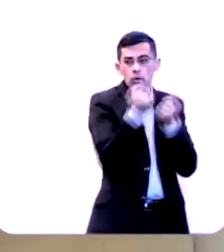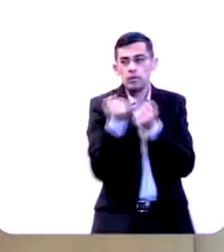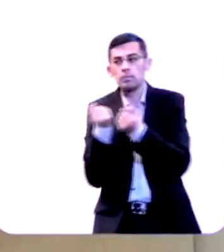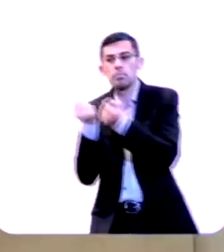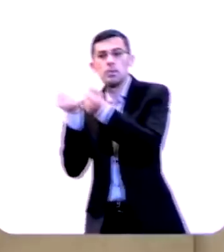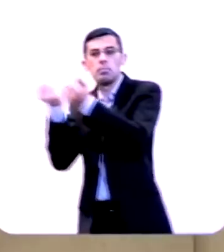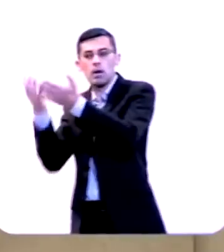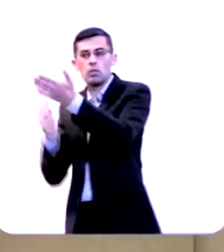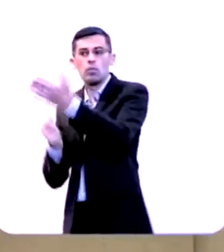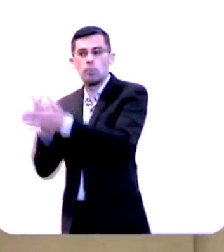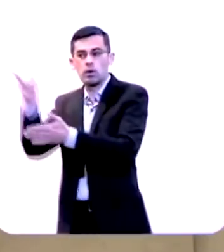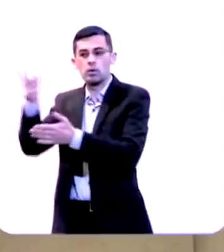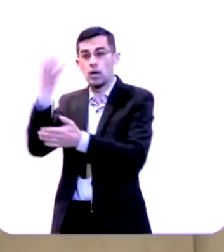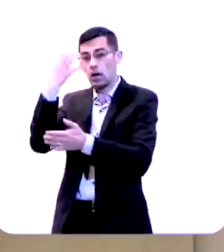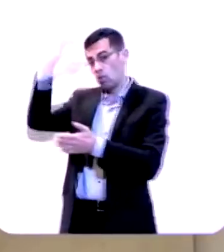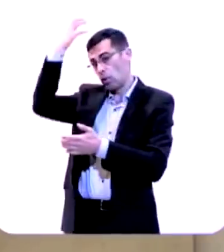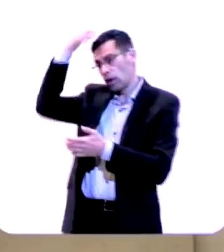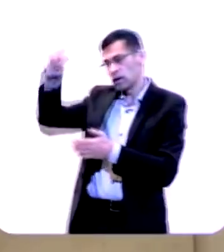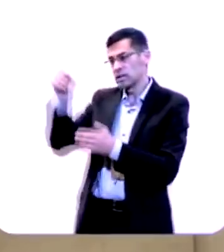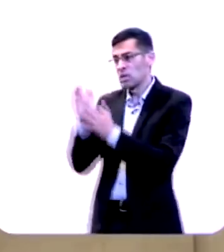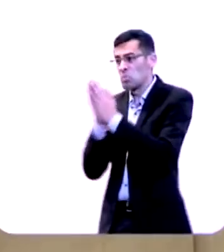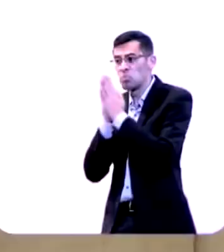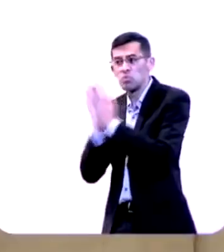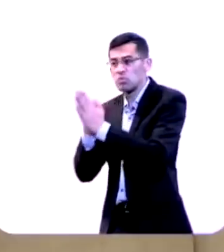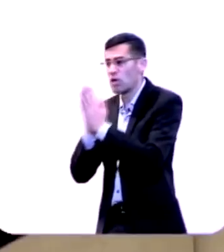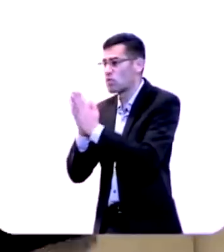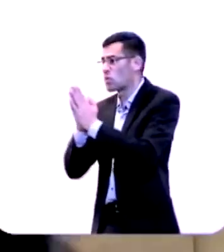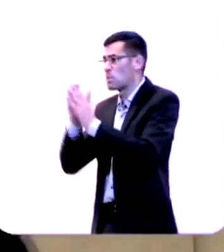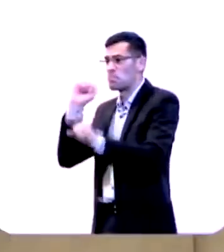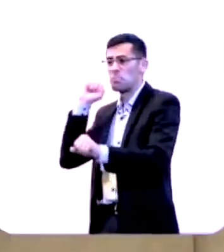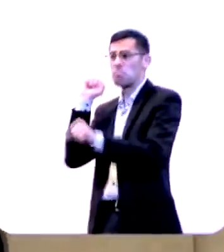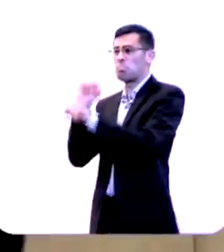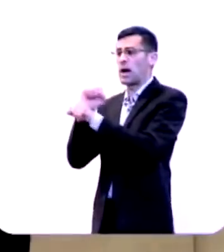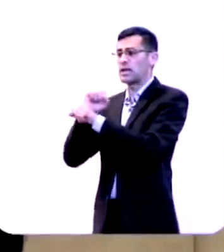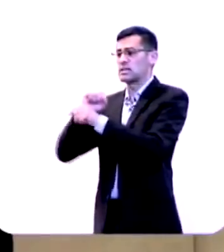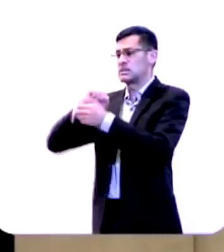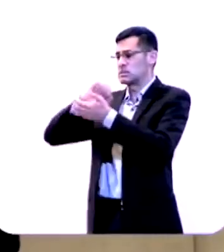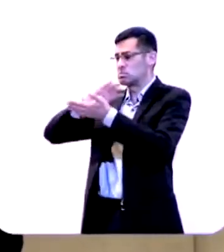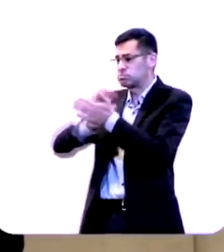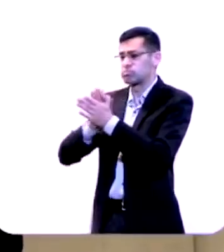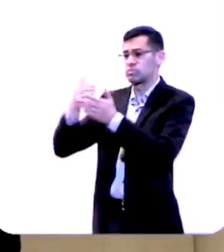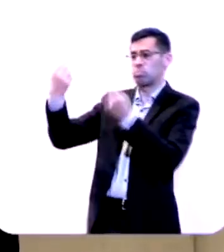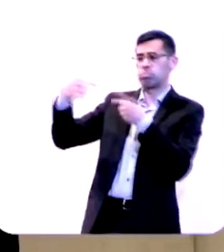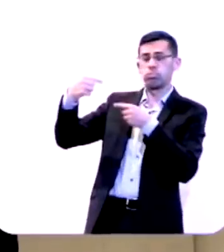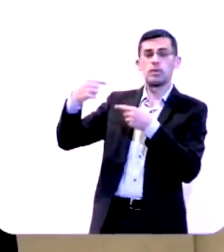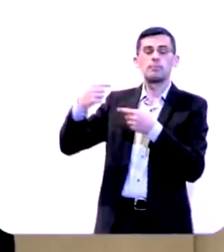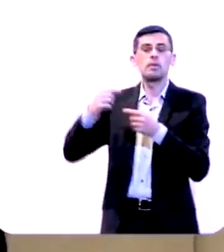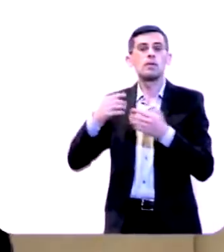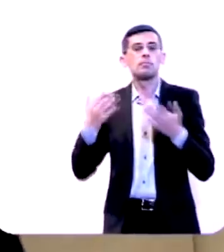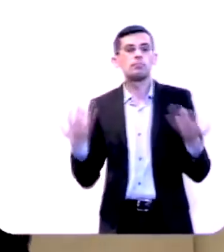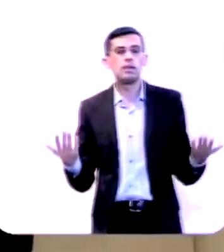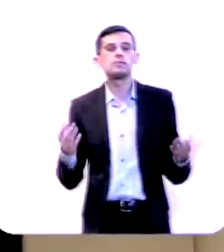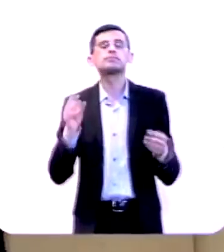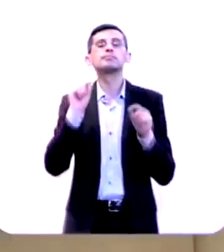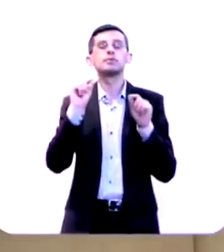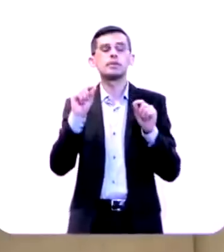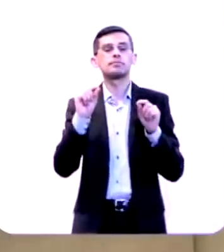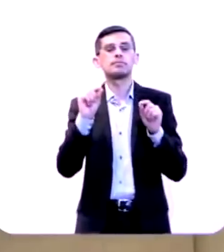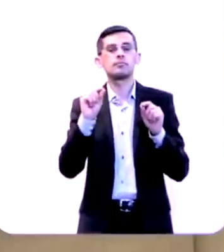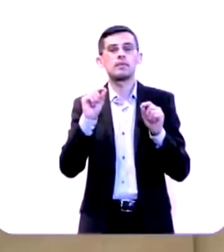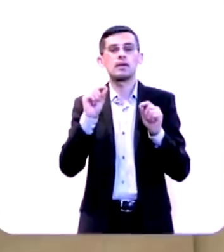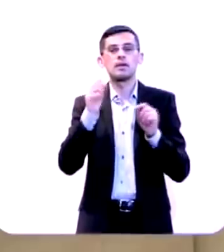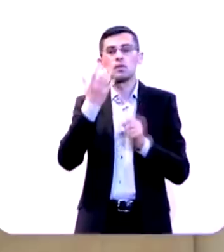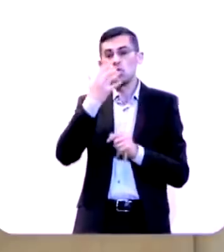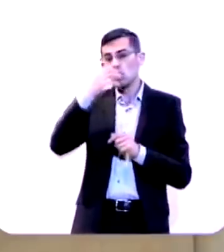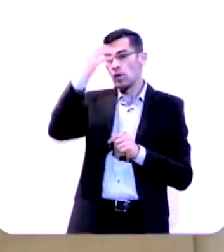pagar o tributo. Dizendo assim, Por favor, não nos mate. E o pior é que